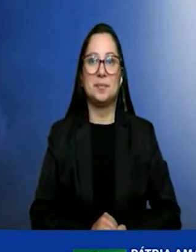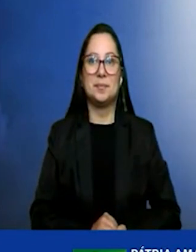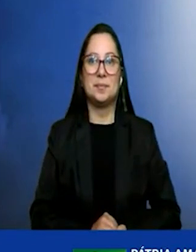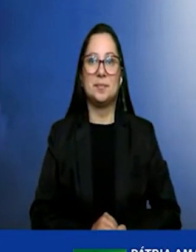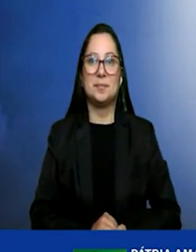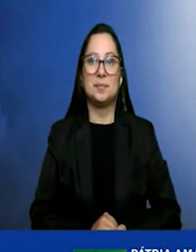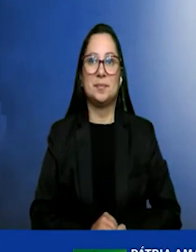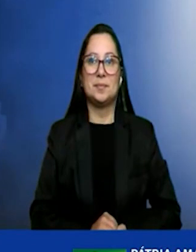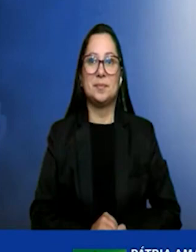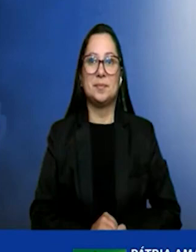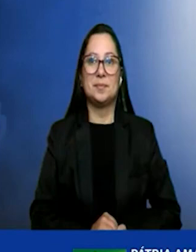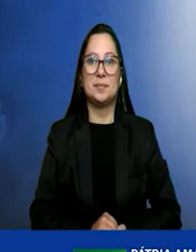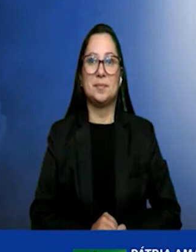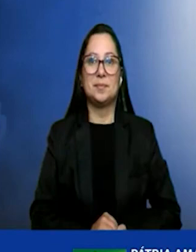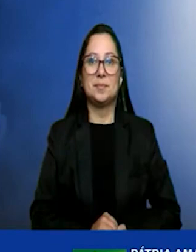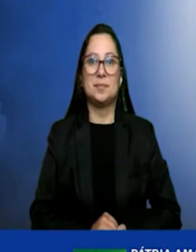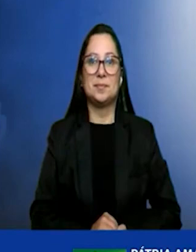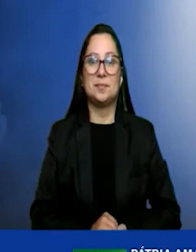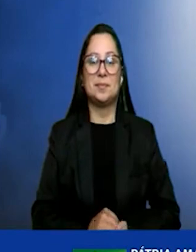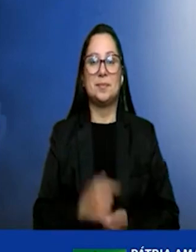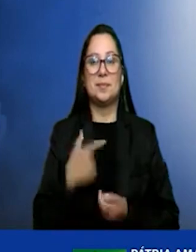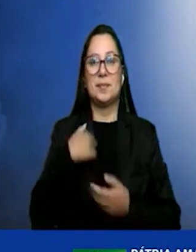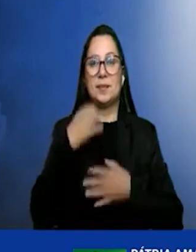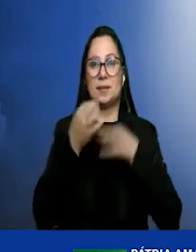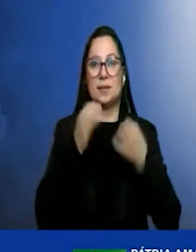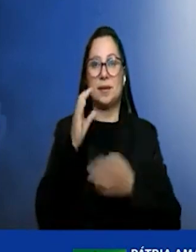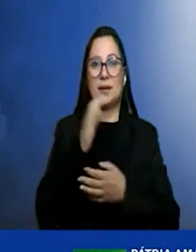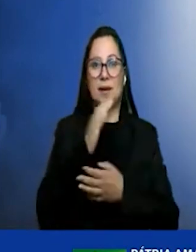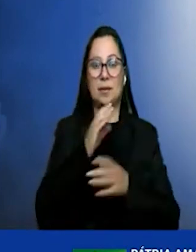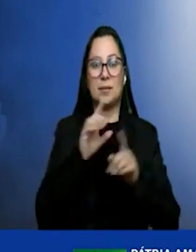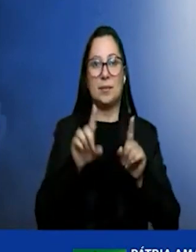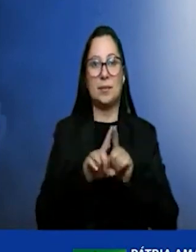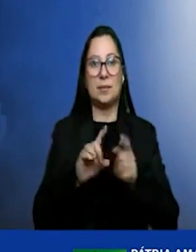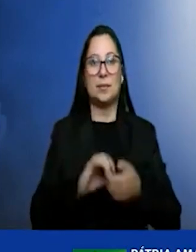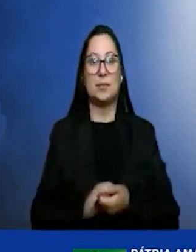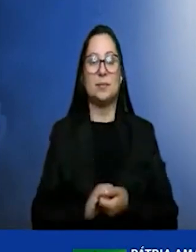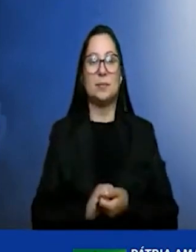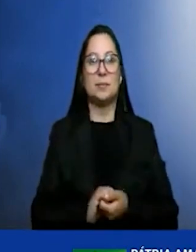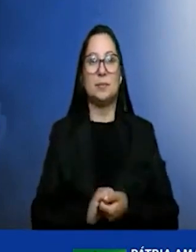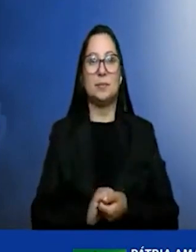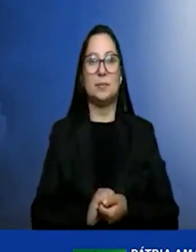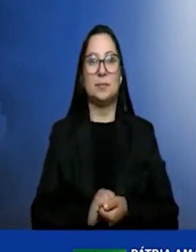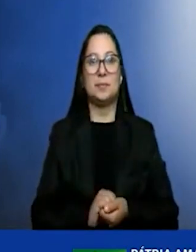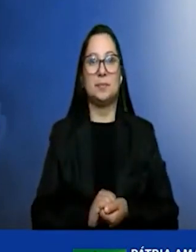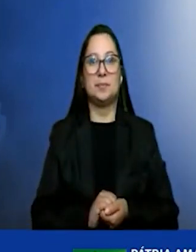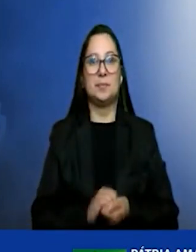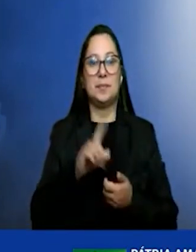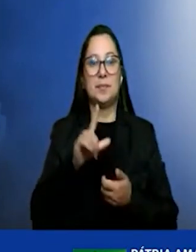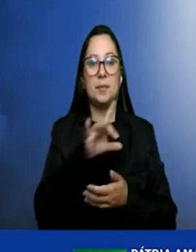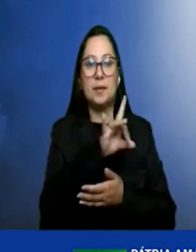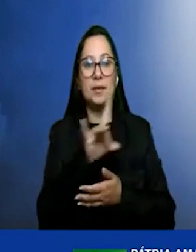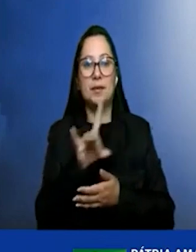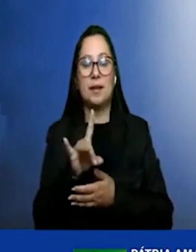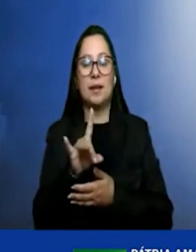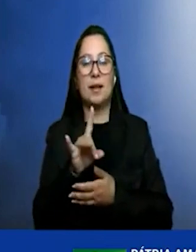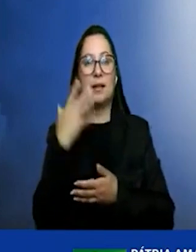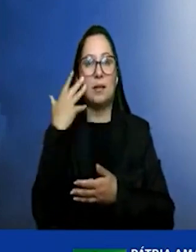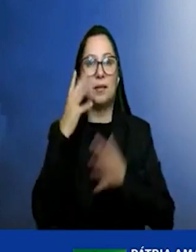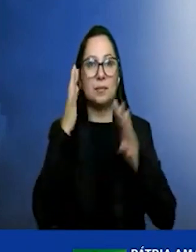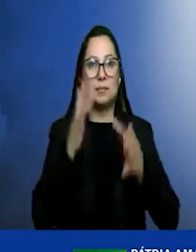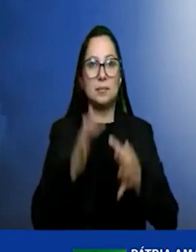eu só fazer um comentário rapidamente também para depois dar as considerações finais aqui de todos os nossos quatro panelistas